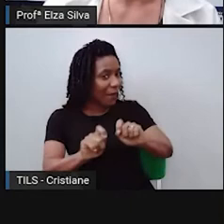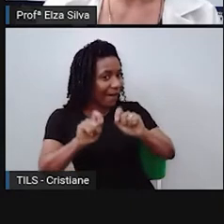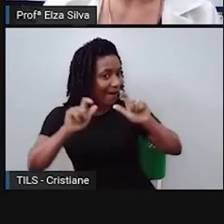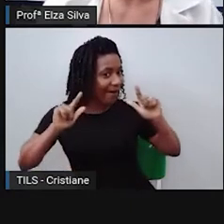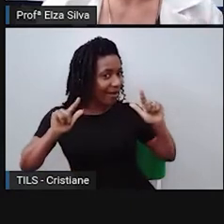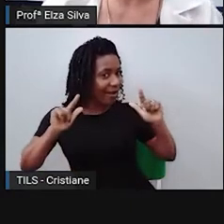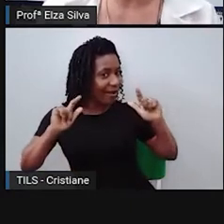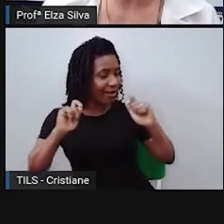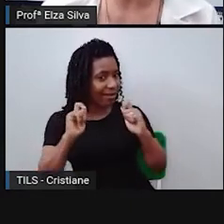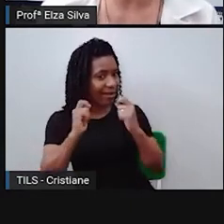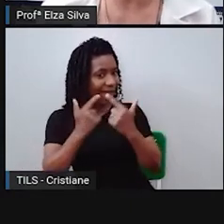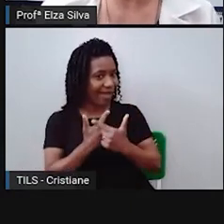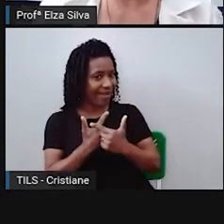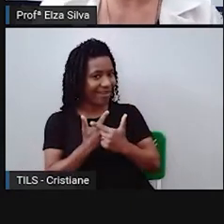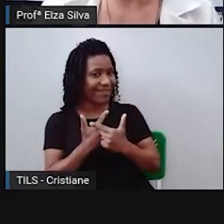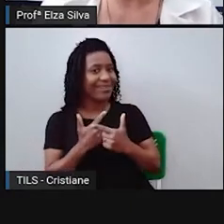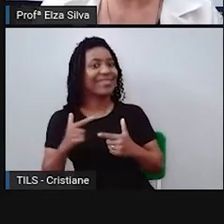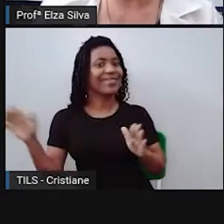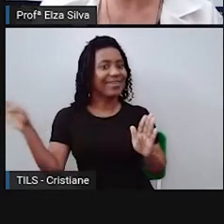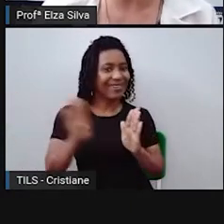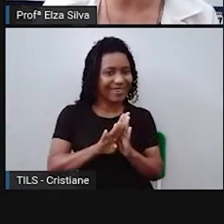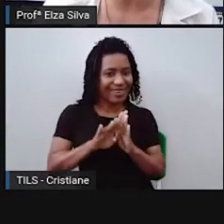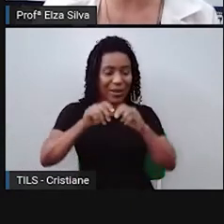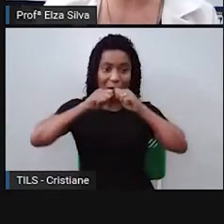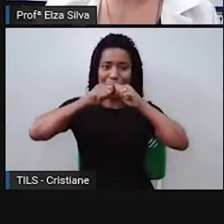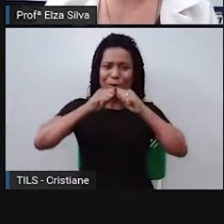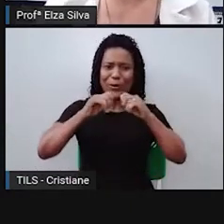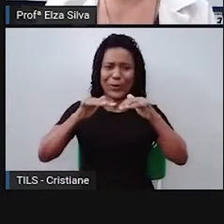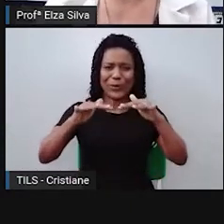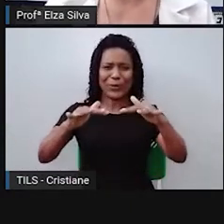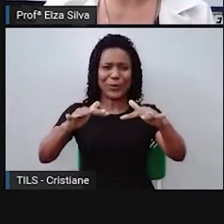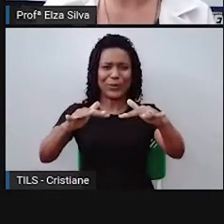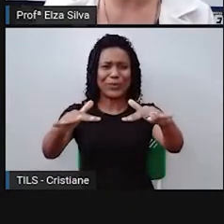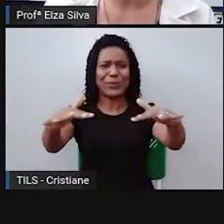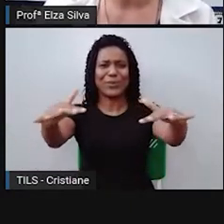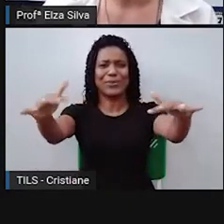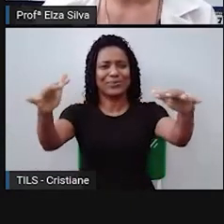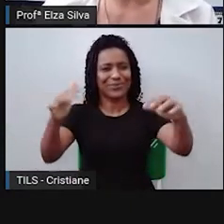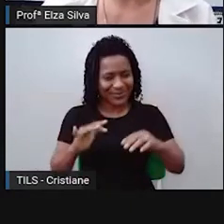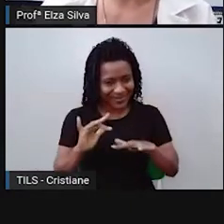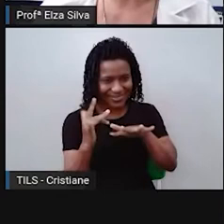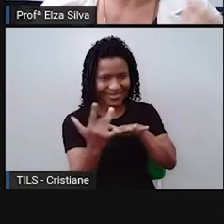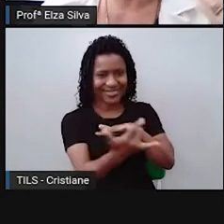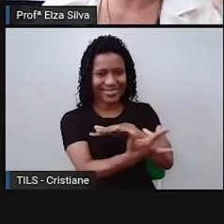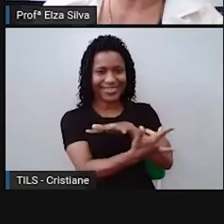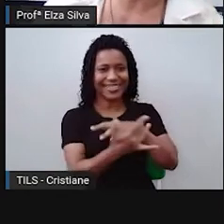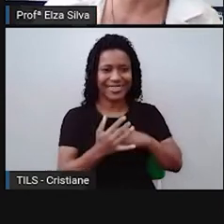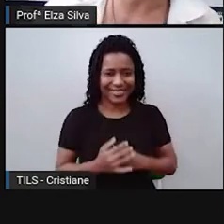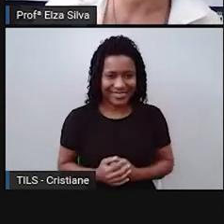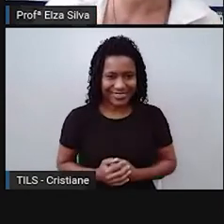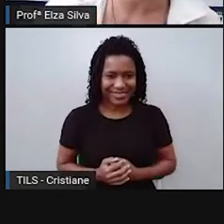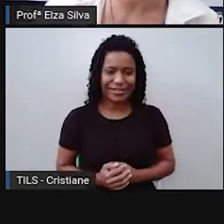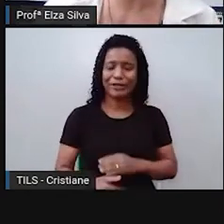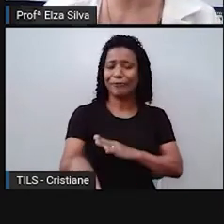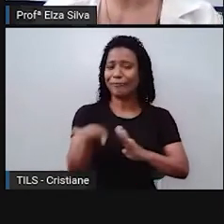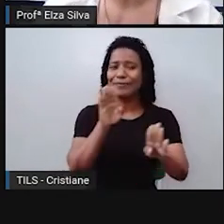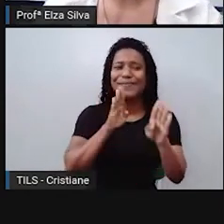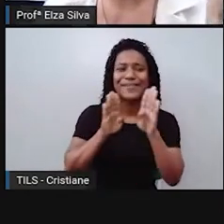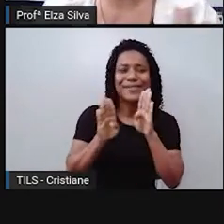Então, os memes viralizaram nas redes sociais. E você vê meme no Facebook,